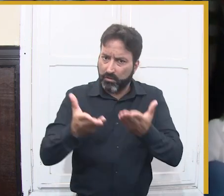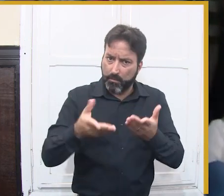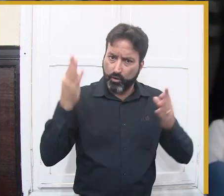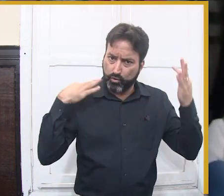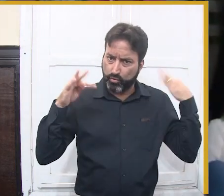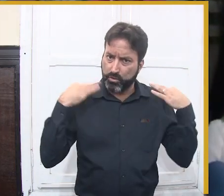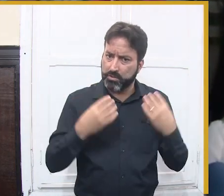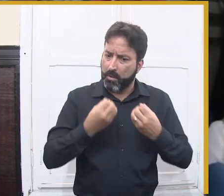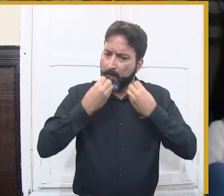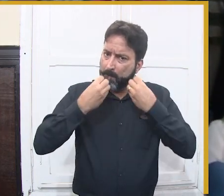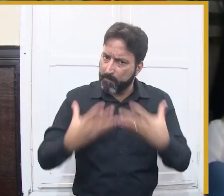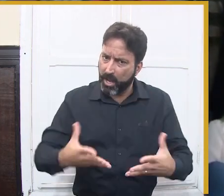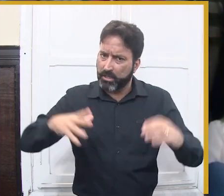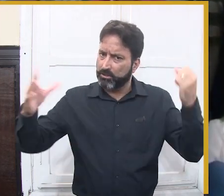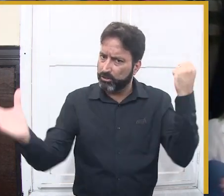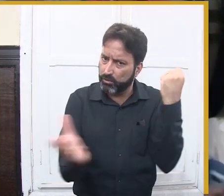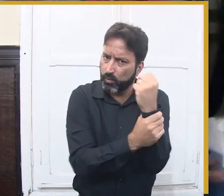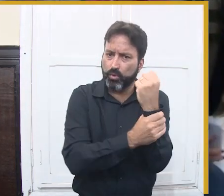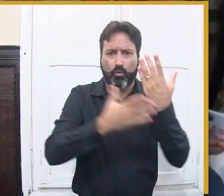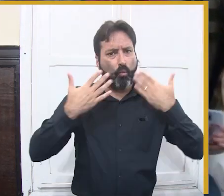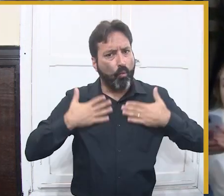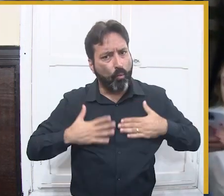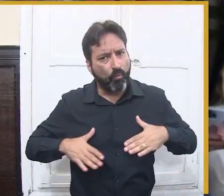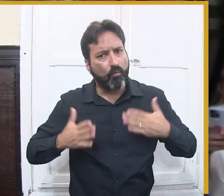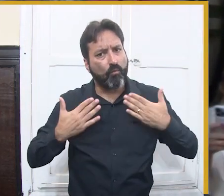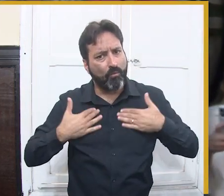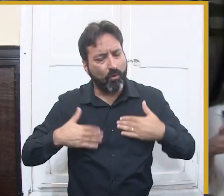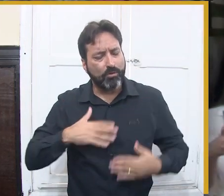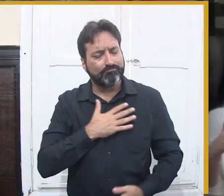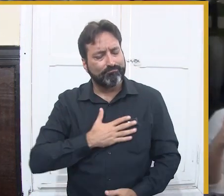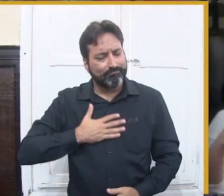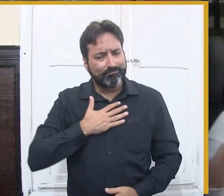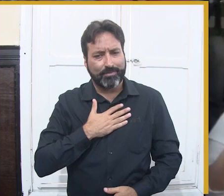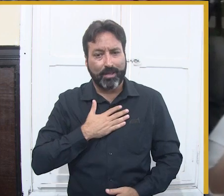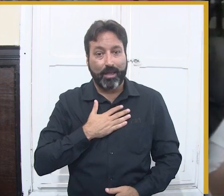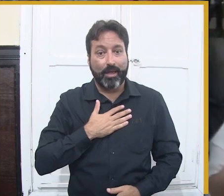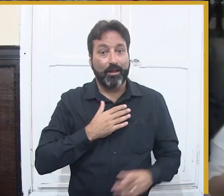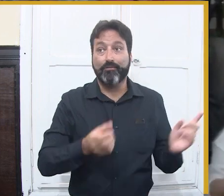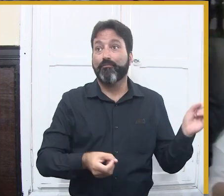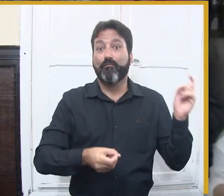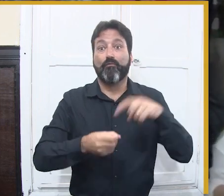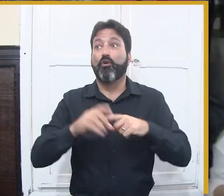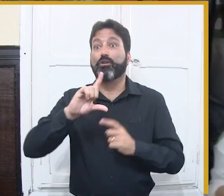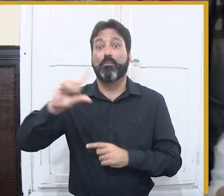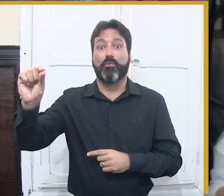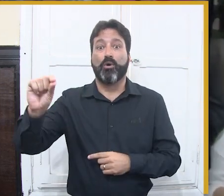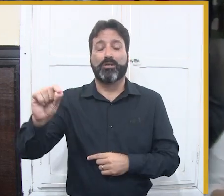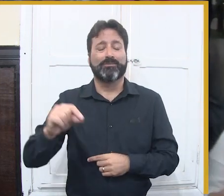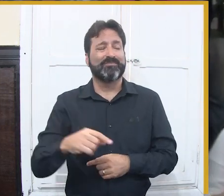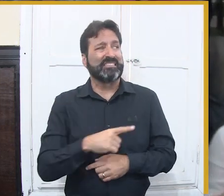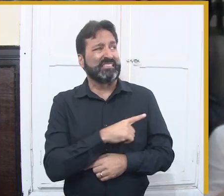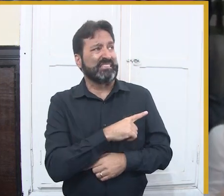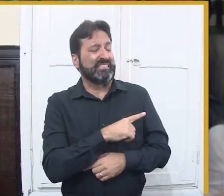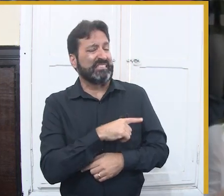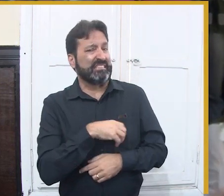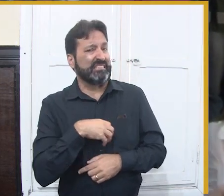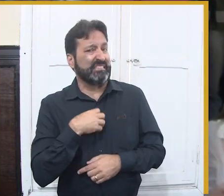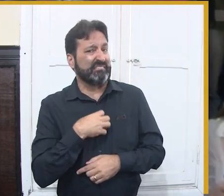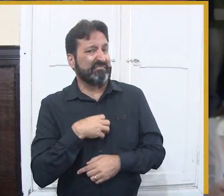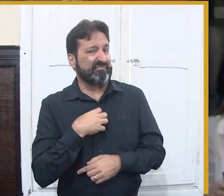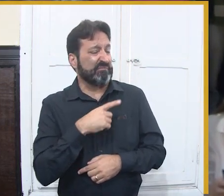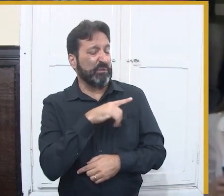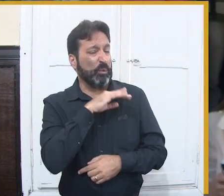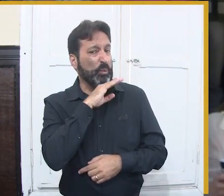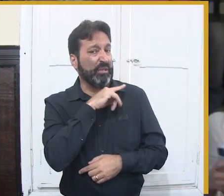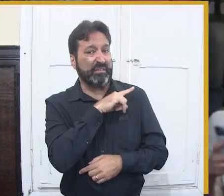ao chegar, seja bem-vindo ao sair lá de saudade. Se a gente não receber os nossos turistas bem, se a gente não receber os nossos